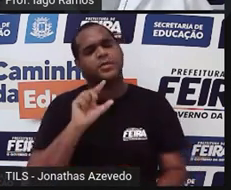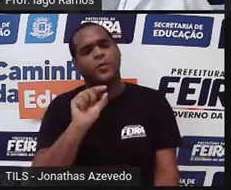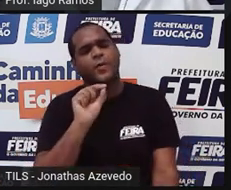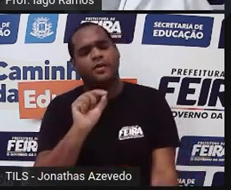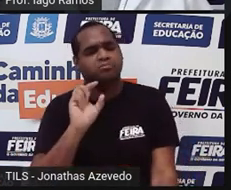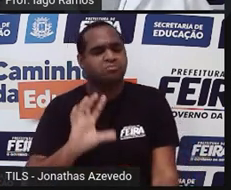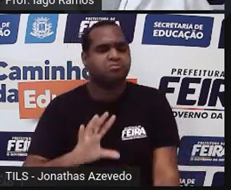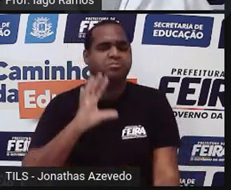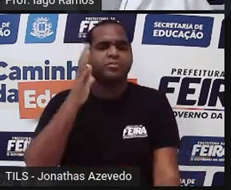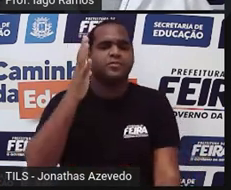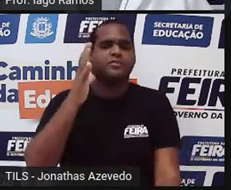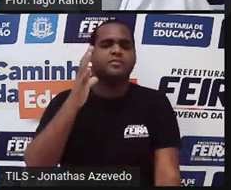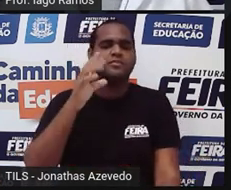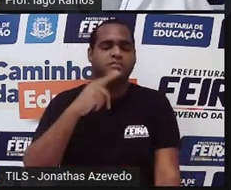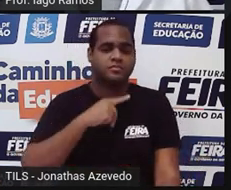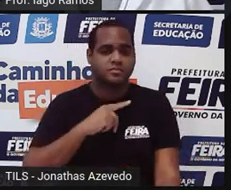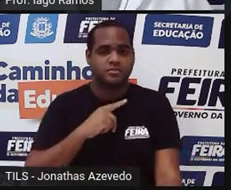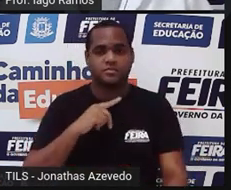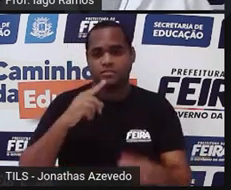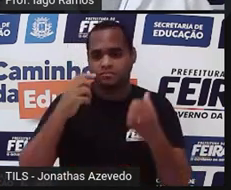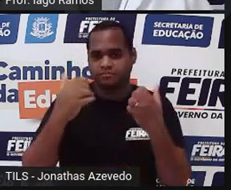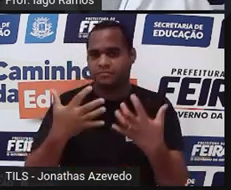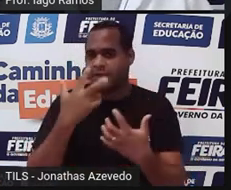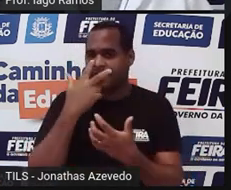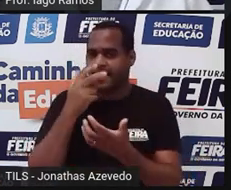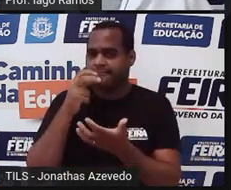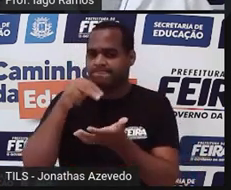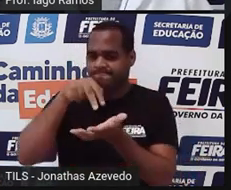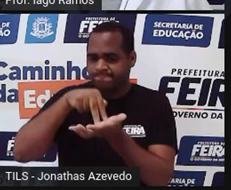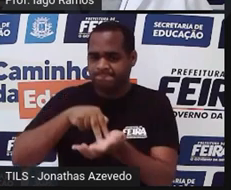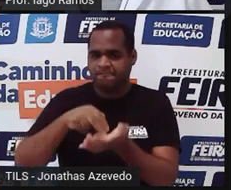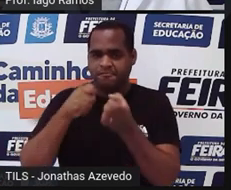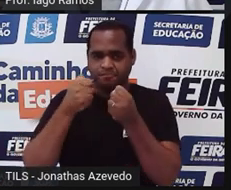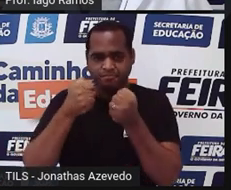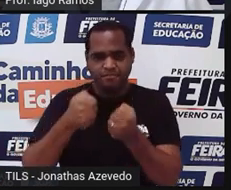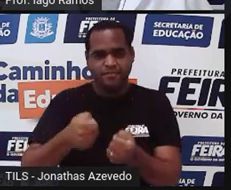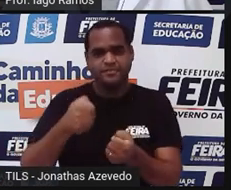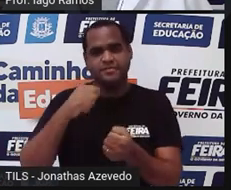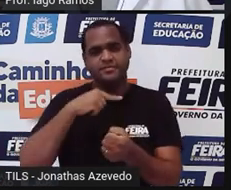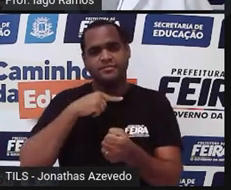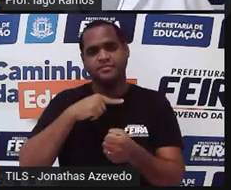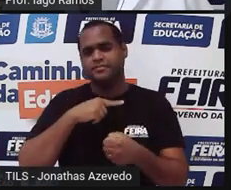se eu aplicar uma pressão em um desses pontos desse quadrado?